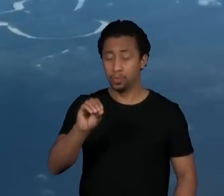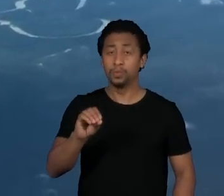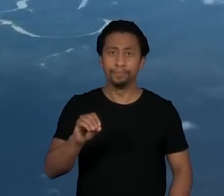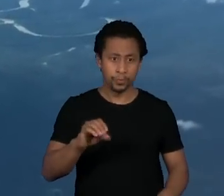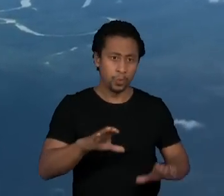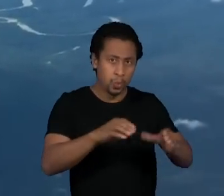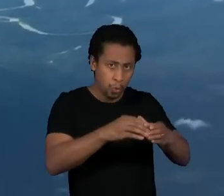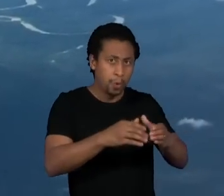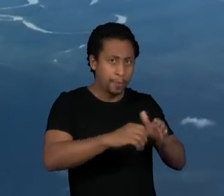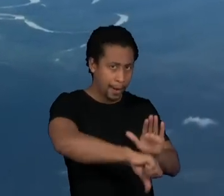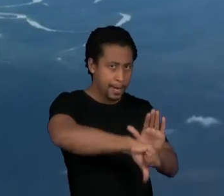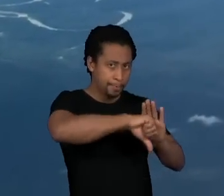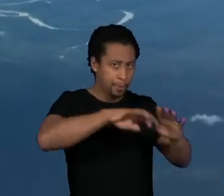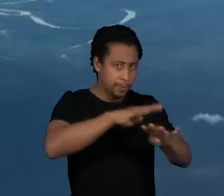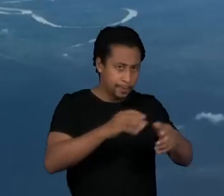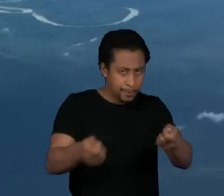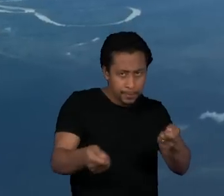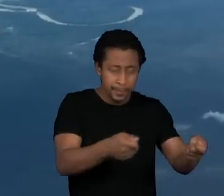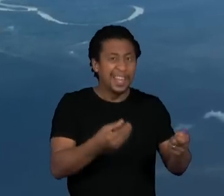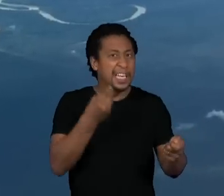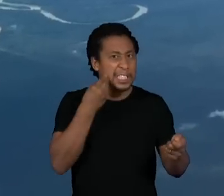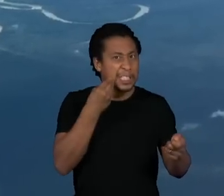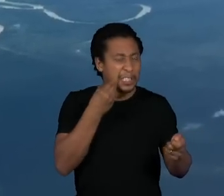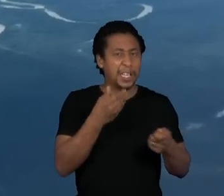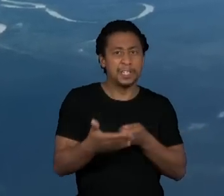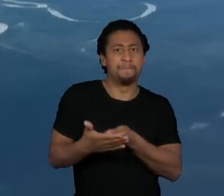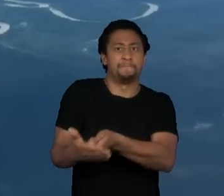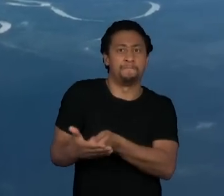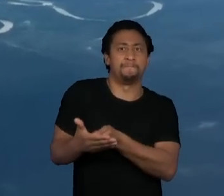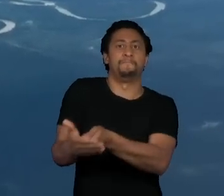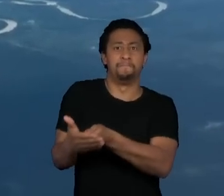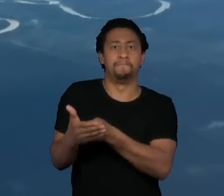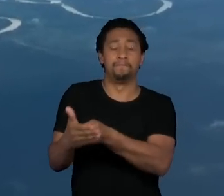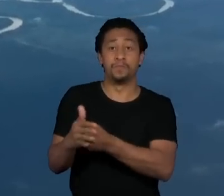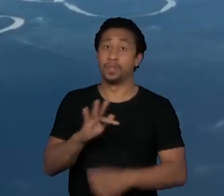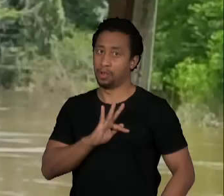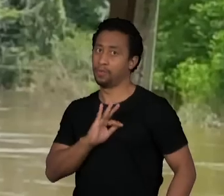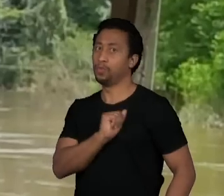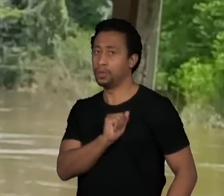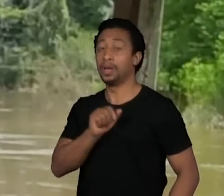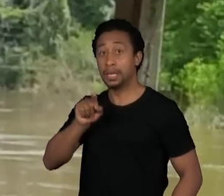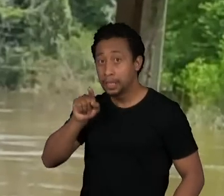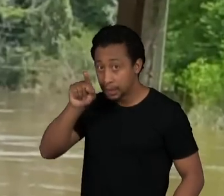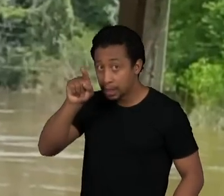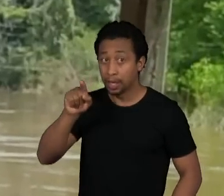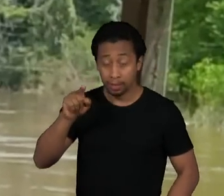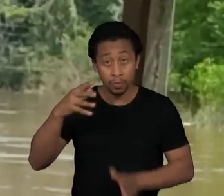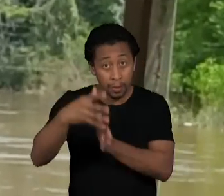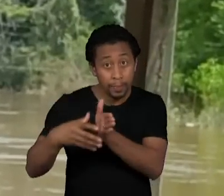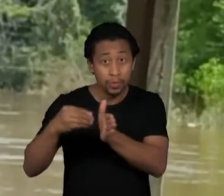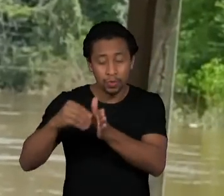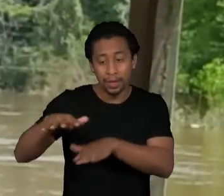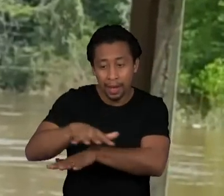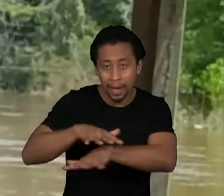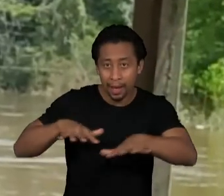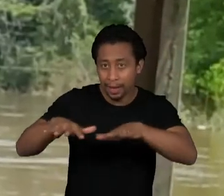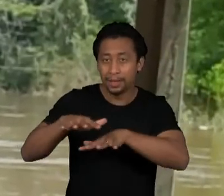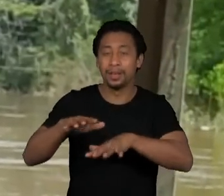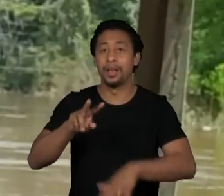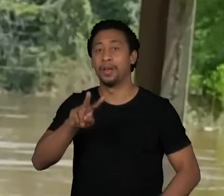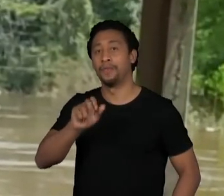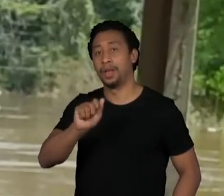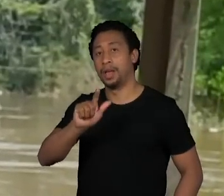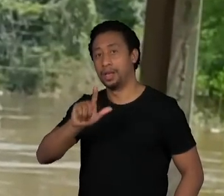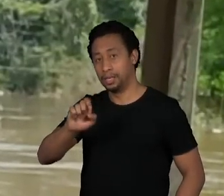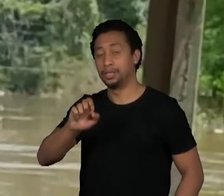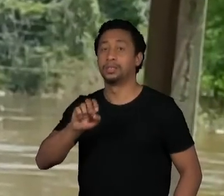servidores da FUNAI que atuam no Vale do Javari, no Amazonas. Diante das sucessivas ameaças, a